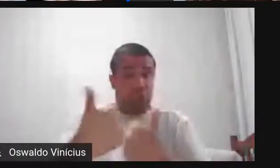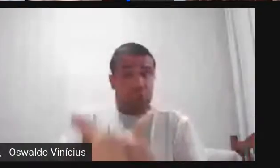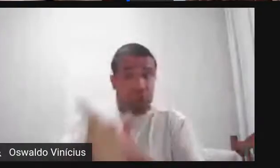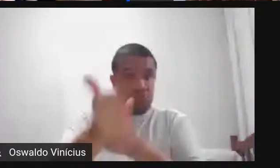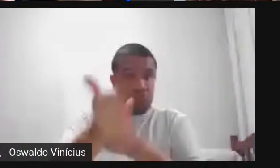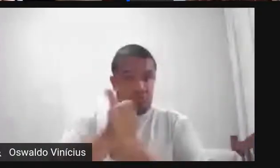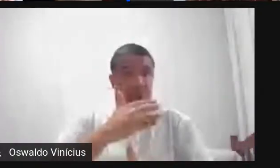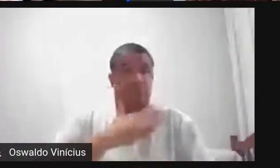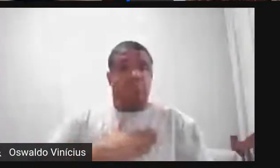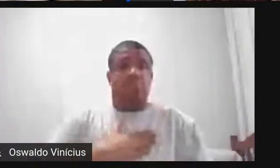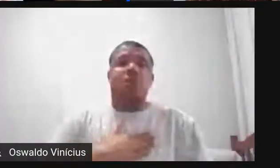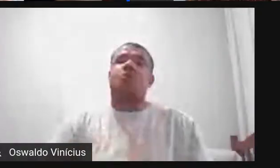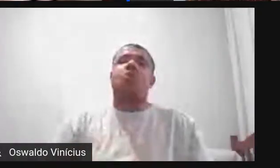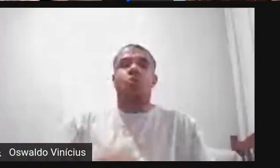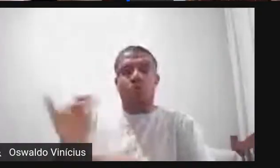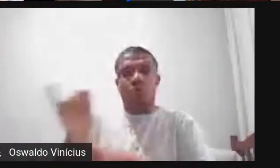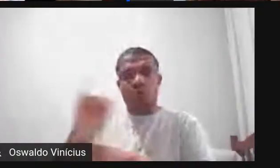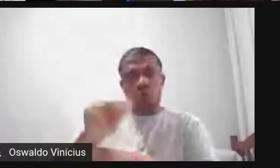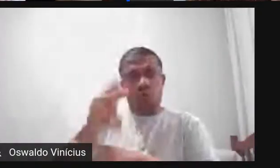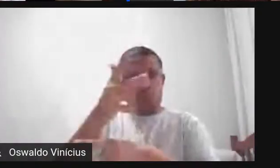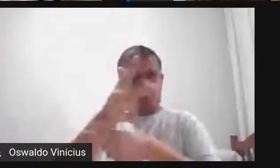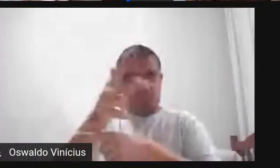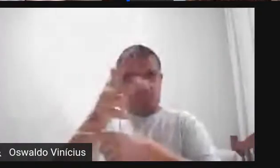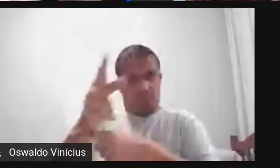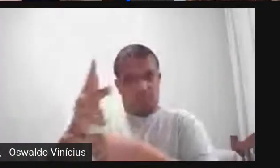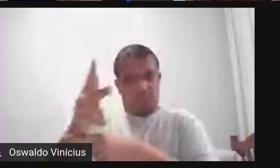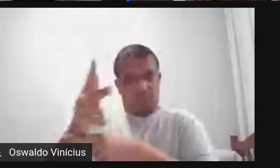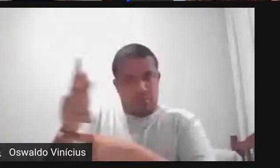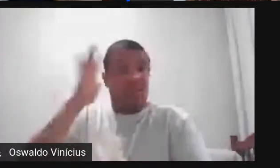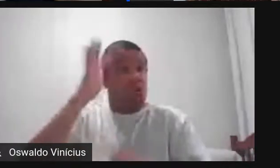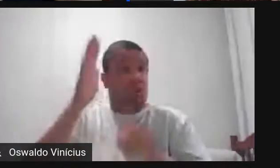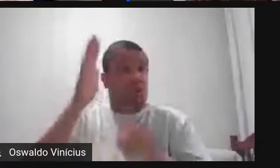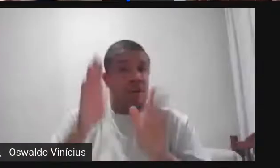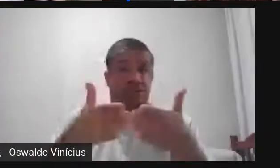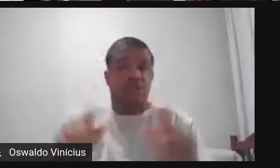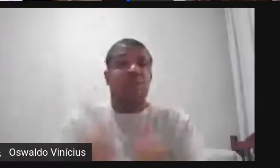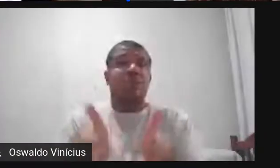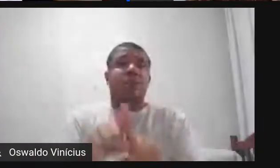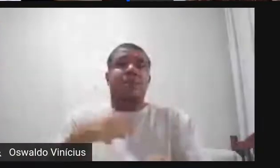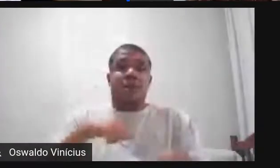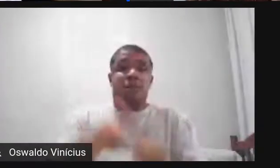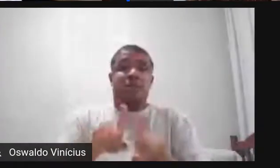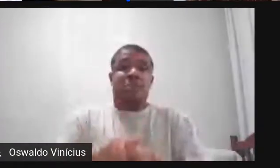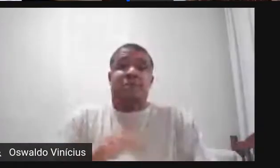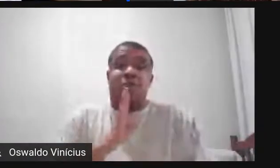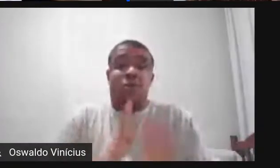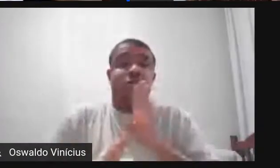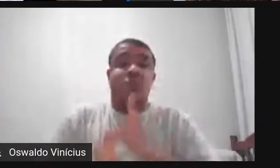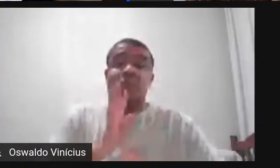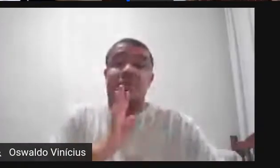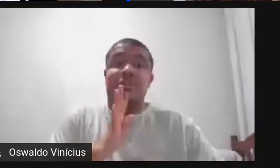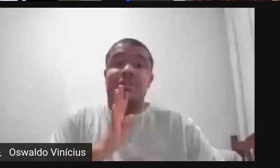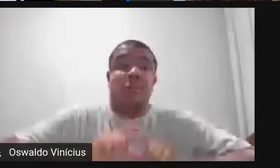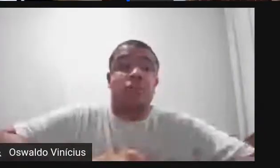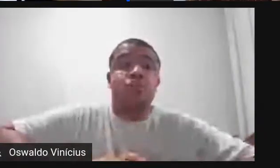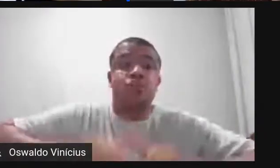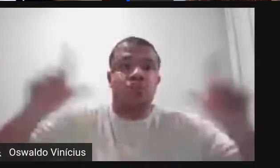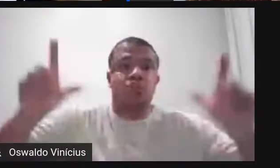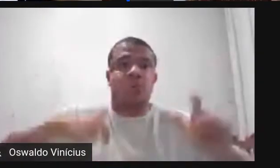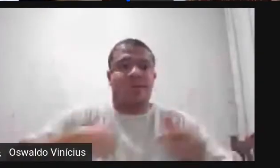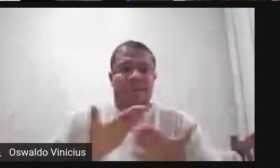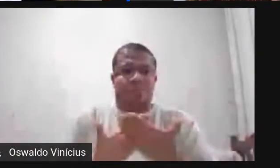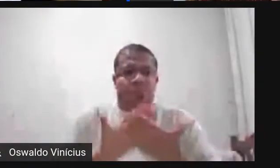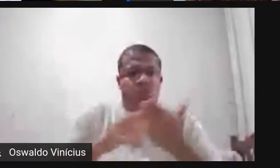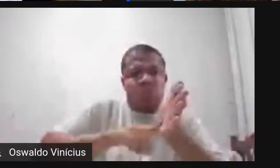ampliem os seus repertórios de teorias e abordagens ao mesmo tempo que eu também amplio o meu repertório muitas vezes eu estudo e vou atrás